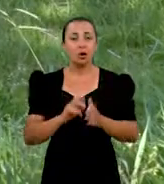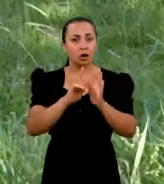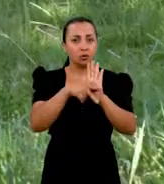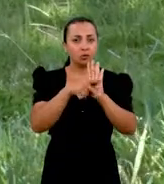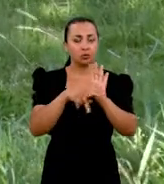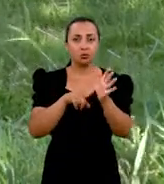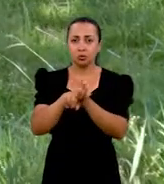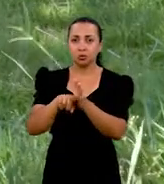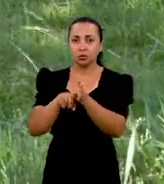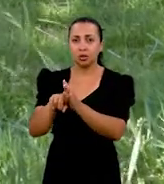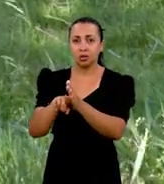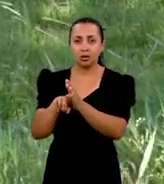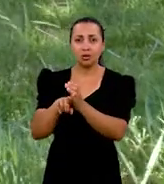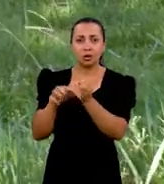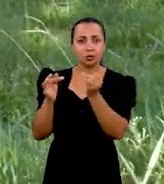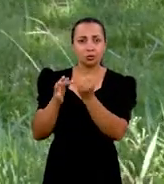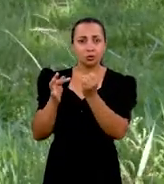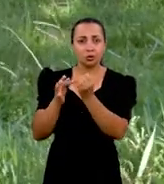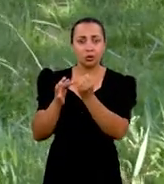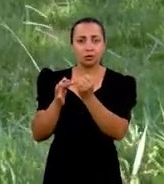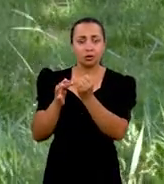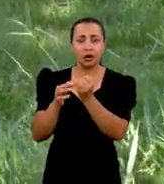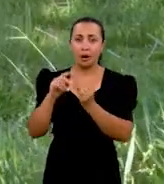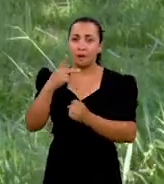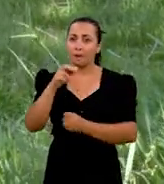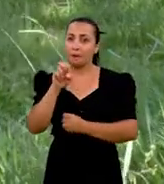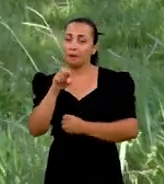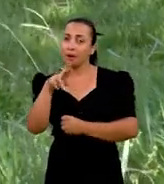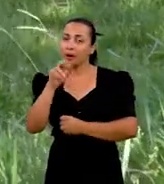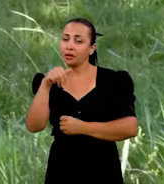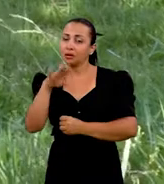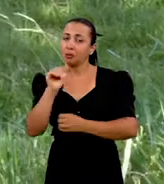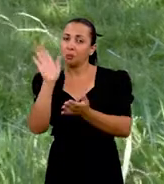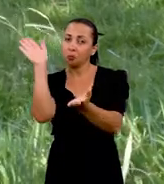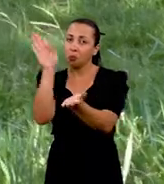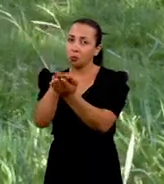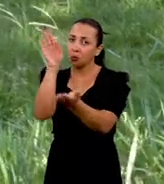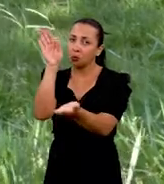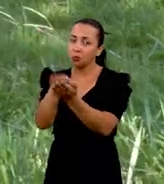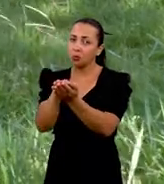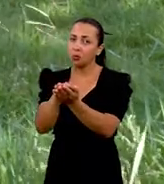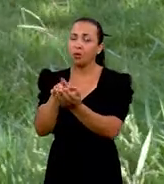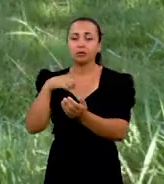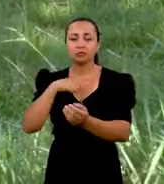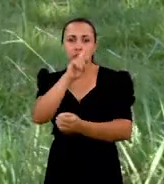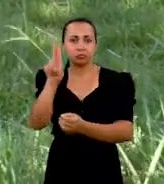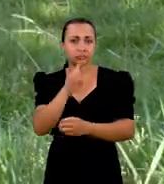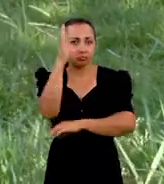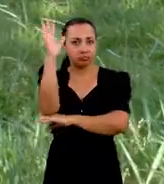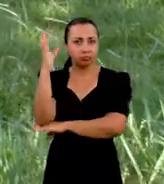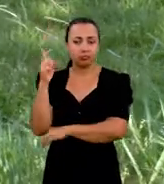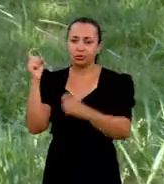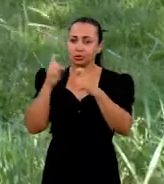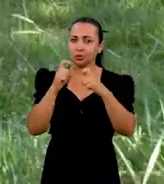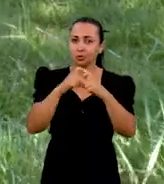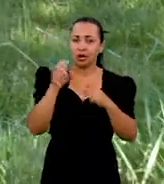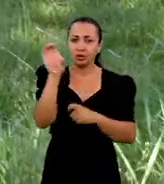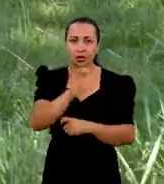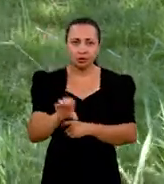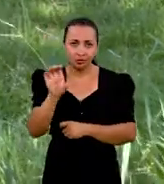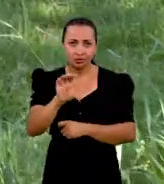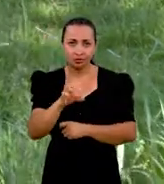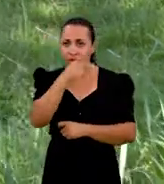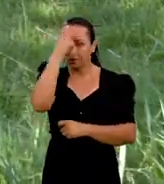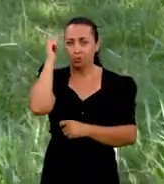O projeto de pesquisa do Instituto Federal do Sertão Pernambucano, em Petrolina, tem impulsionado o uso de plantas medicinais na região.